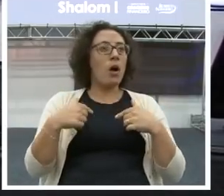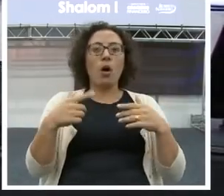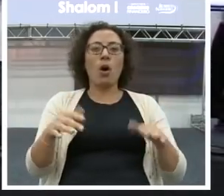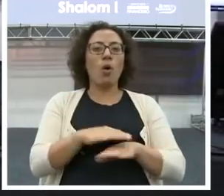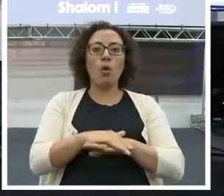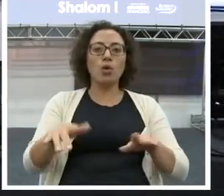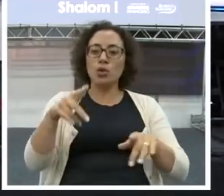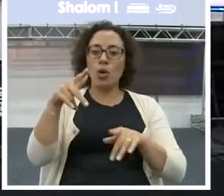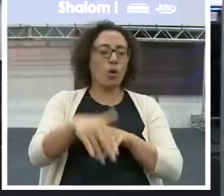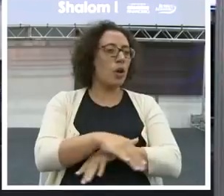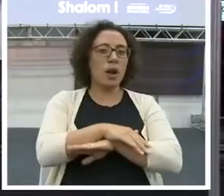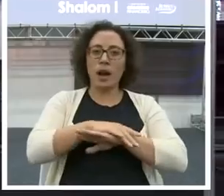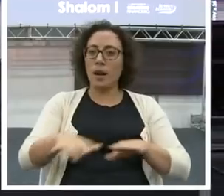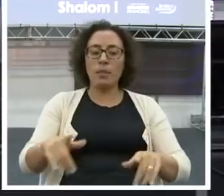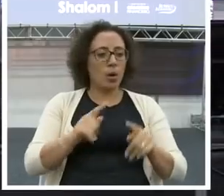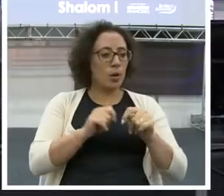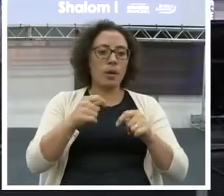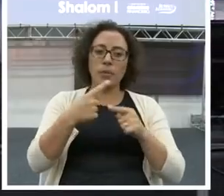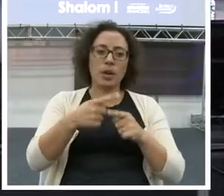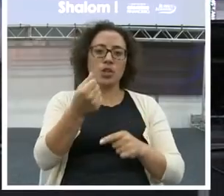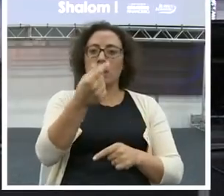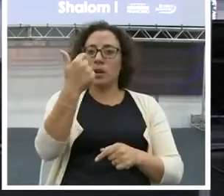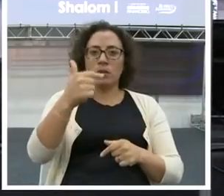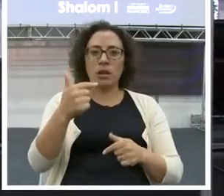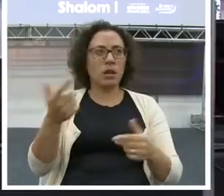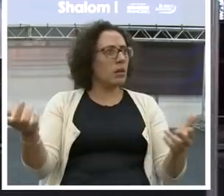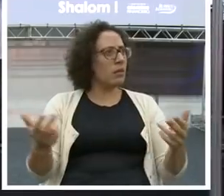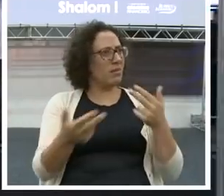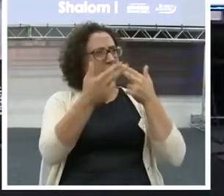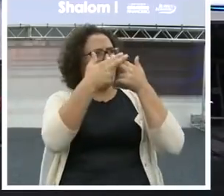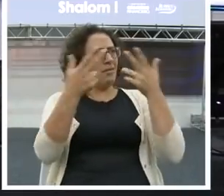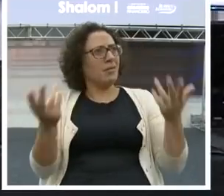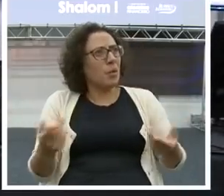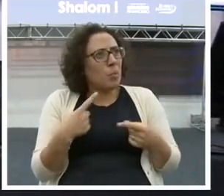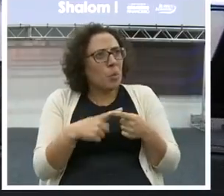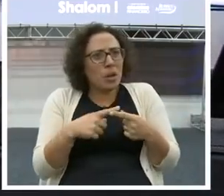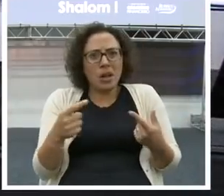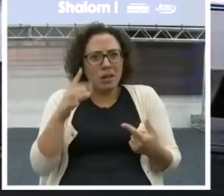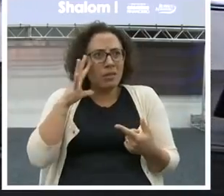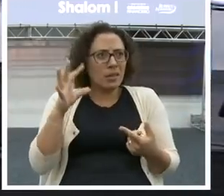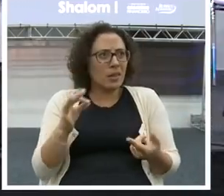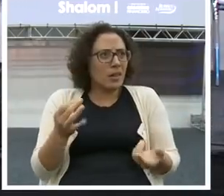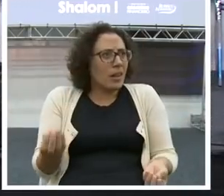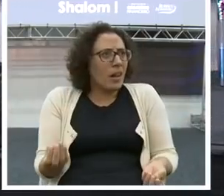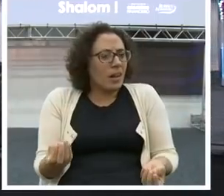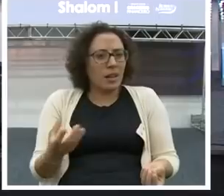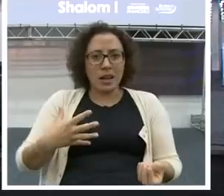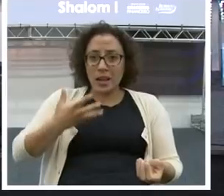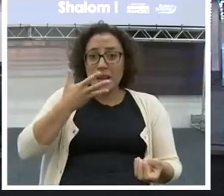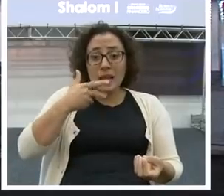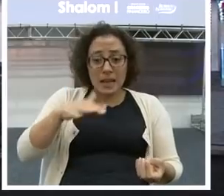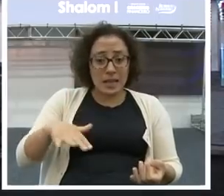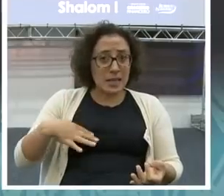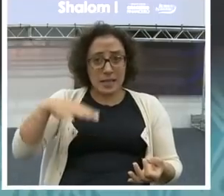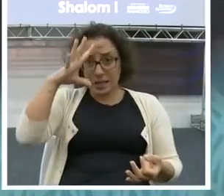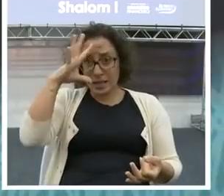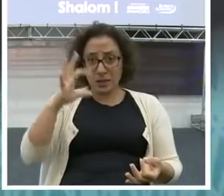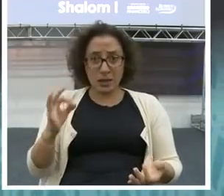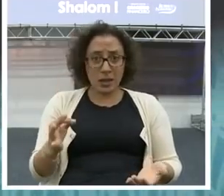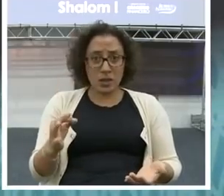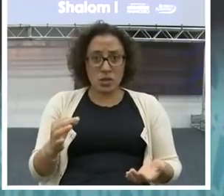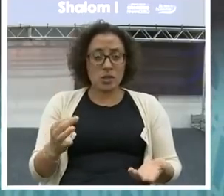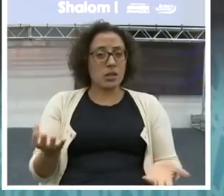e ele não faz ideia, porque aquilo está... Então, isso gera um trauma na vida das pessoas. A clareza com eles expor tudo. Vai investir dinheiro?